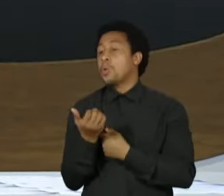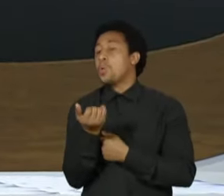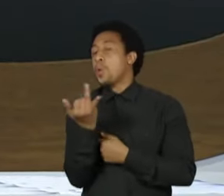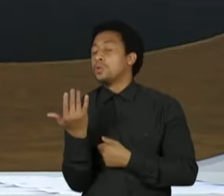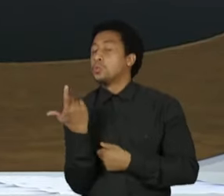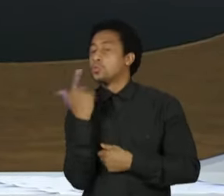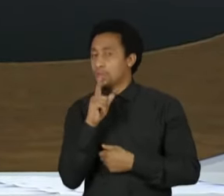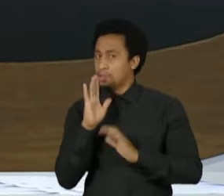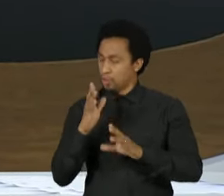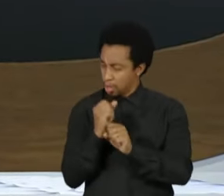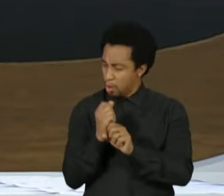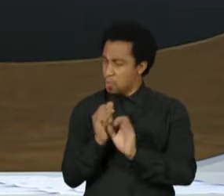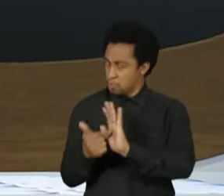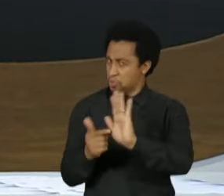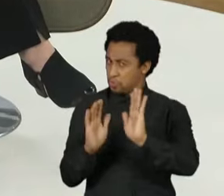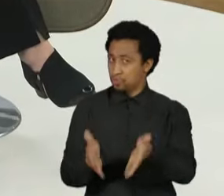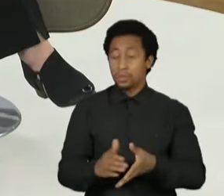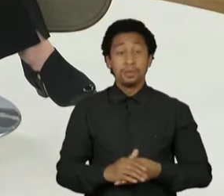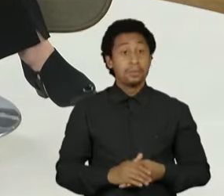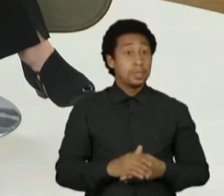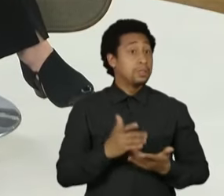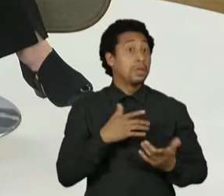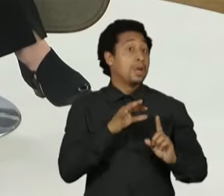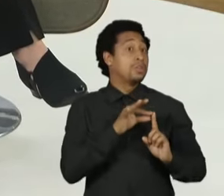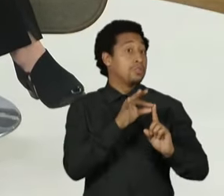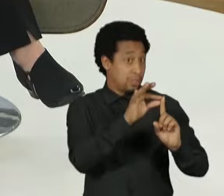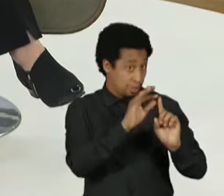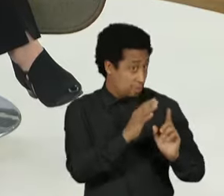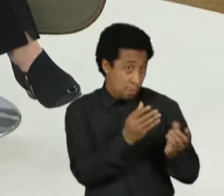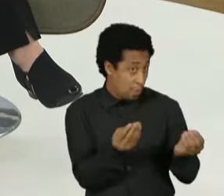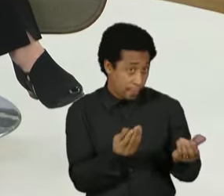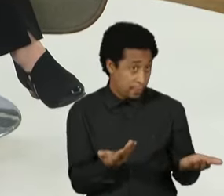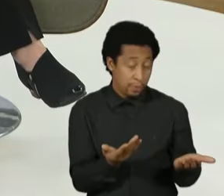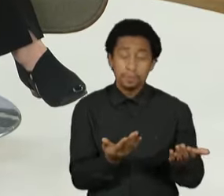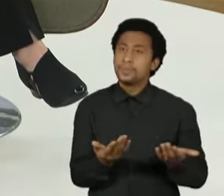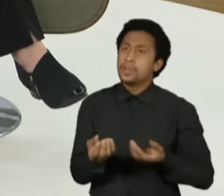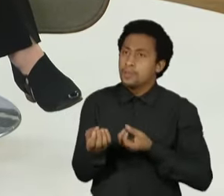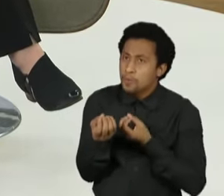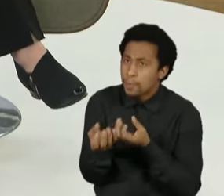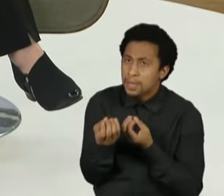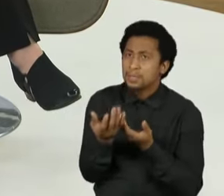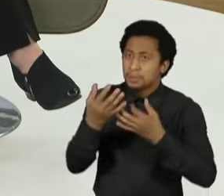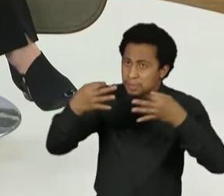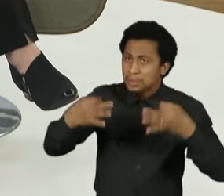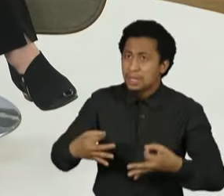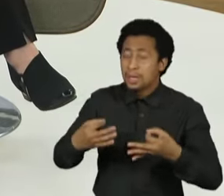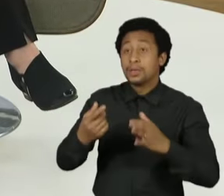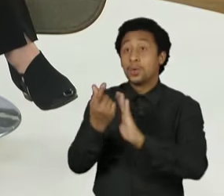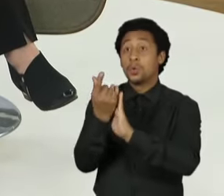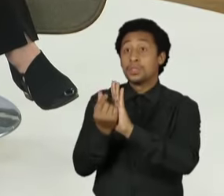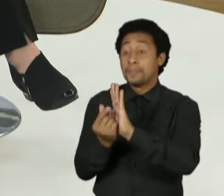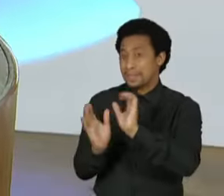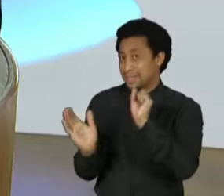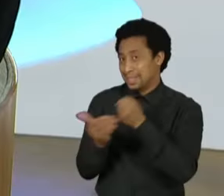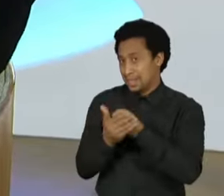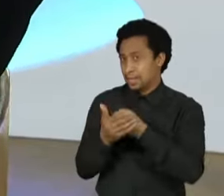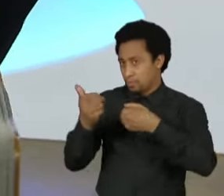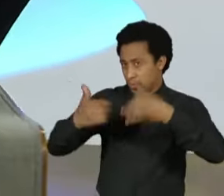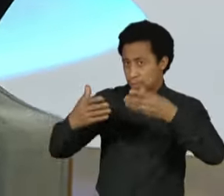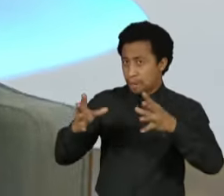dizer também o parlamentar que indicou, Sim, com transparência. Para onde foi? Vamos falar de orçamento secreto muito rapidamente?